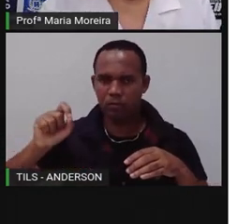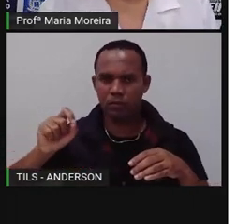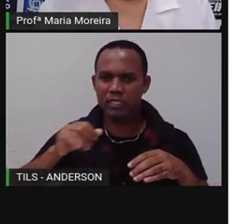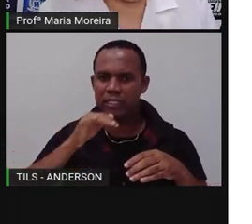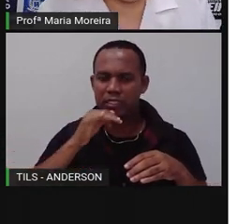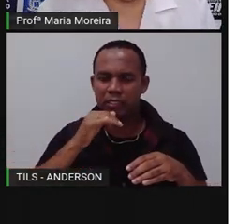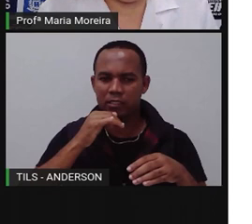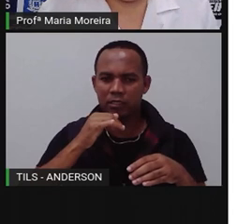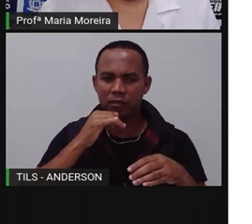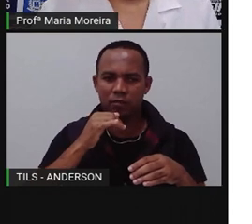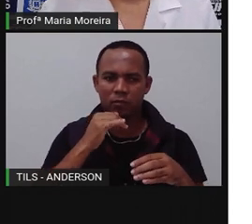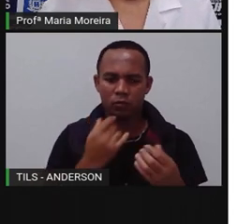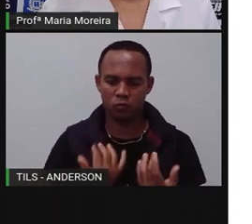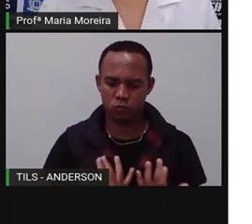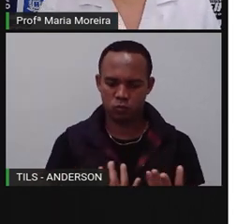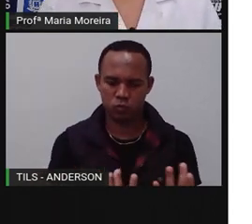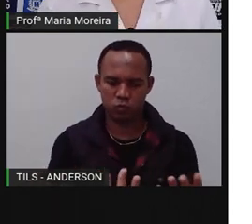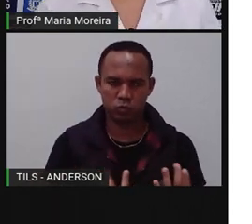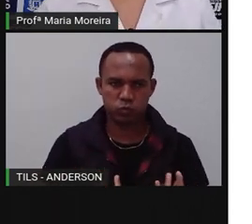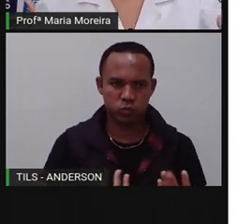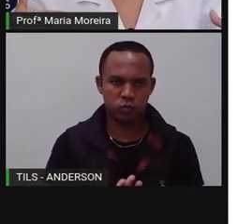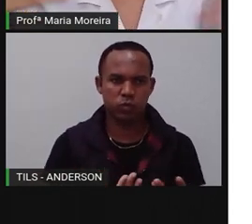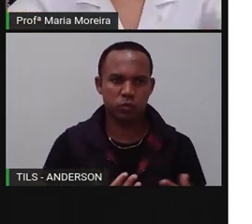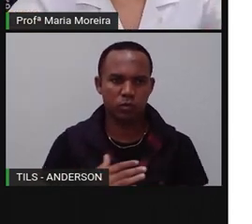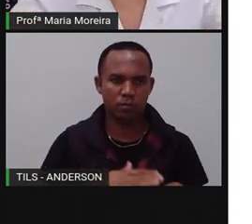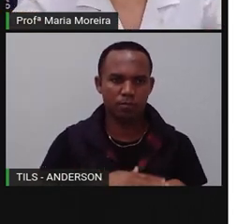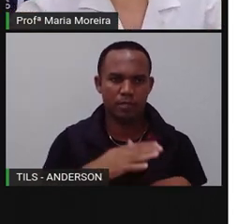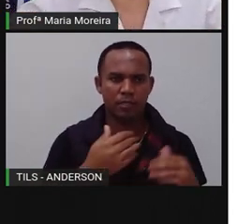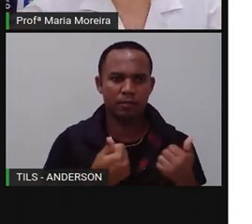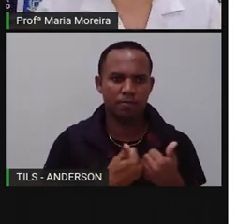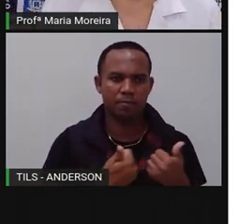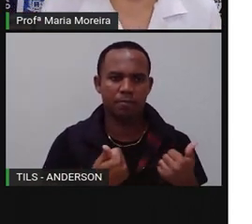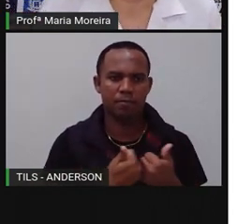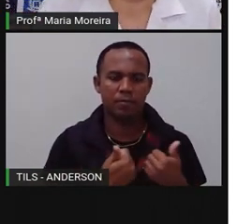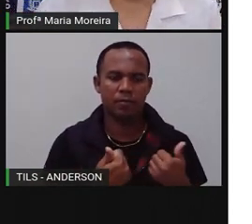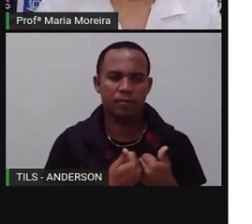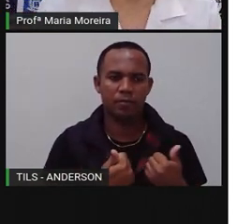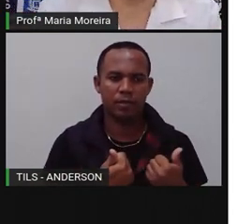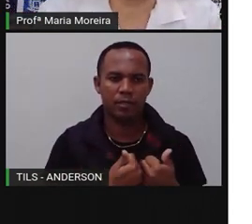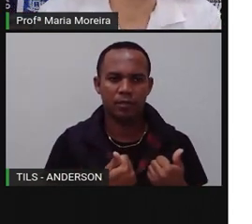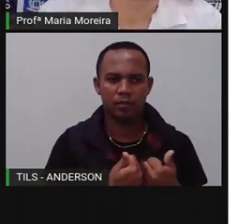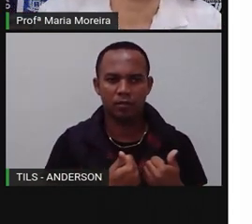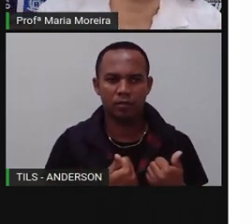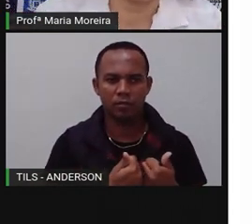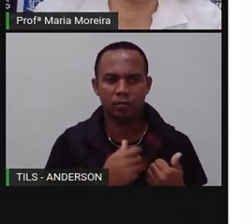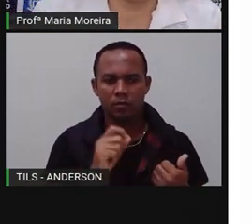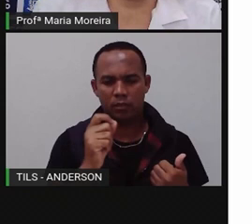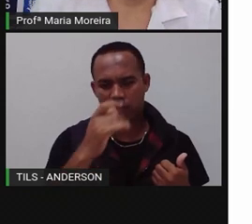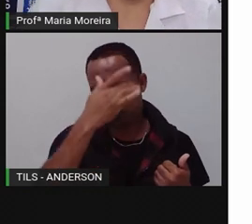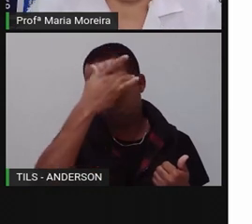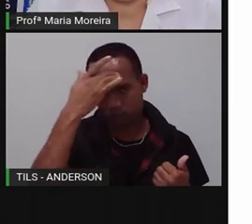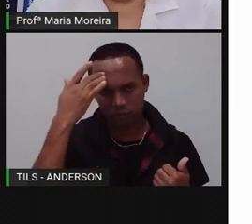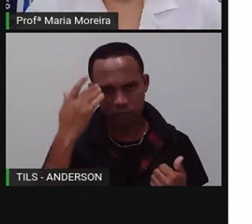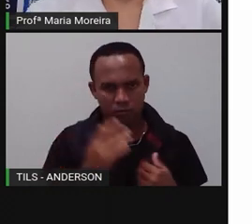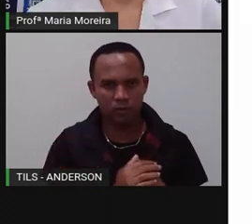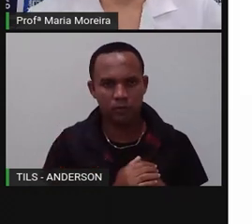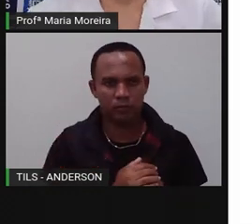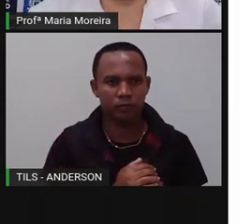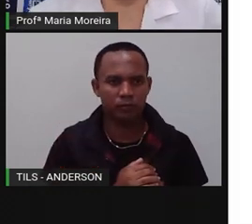irrigasse as plantações, tá? E ficasse mais próxima ainda, da o quê? Da população.